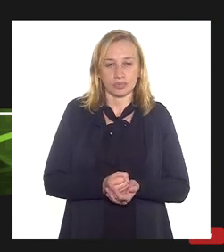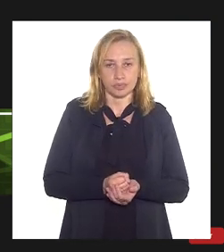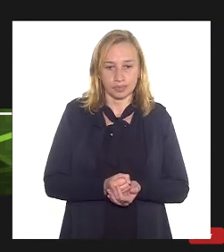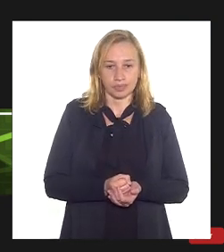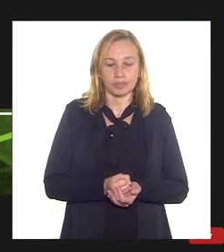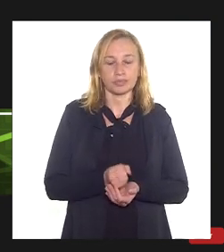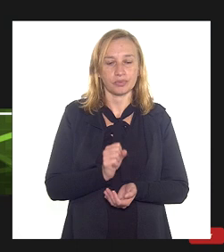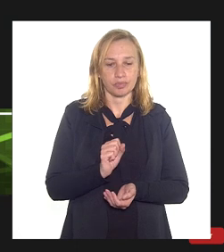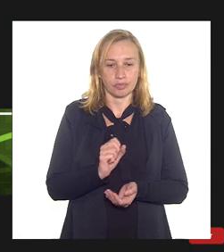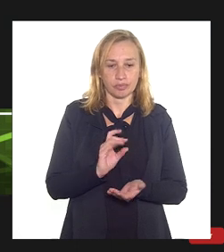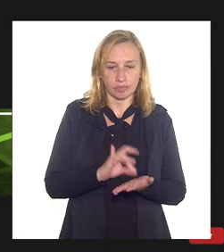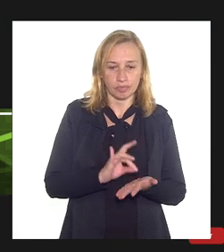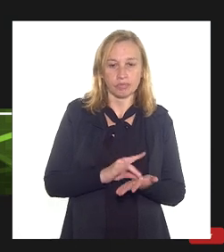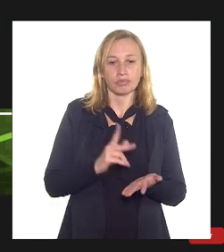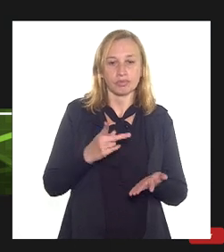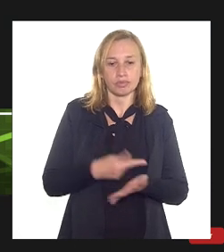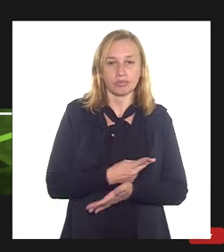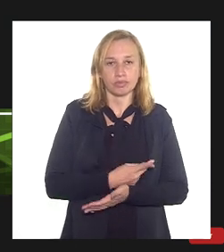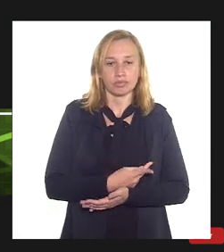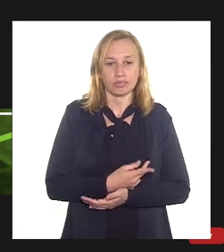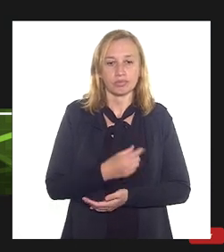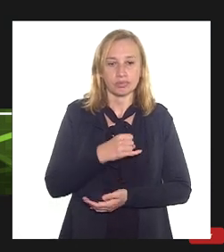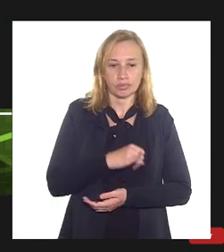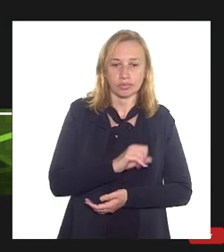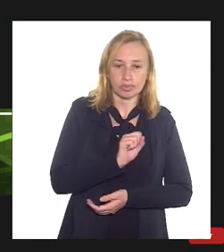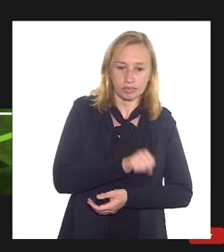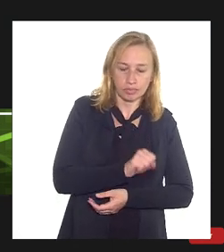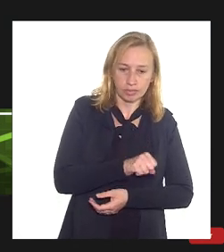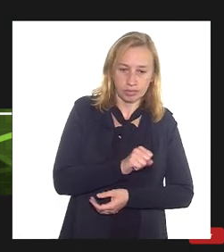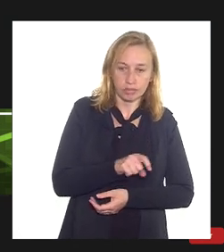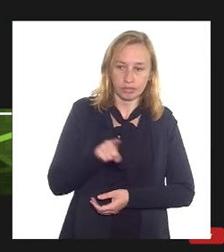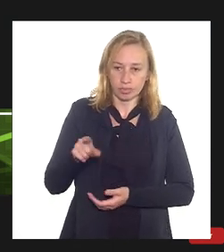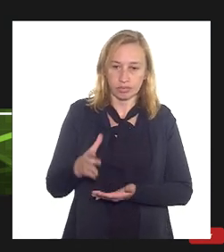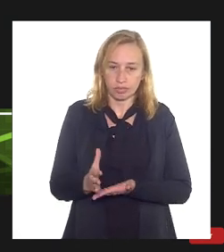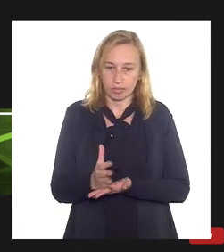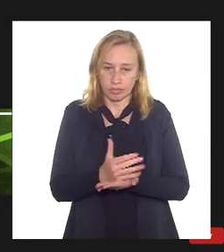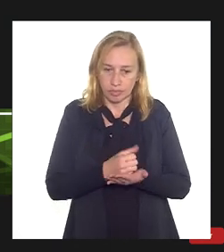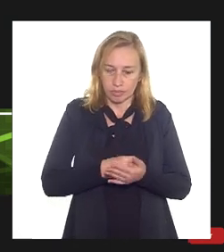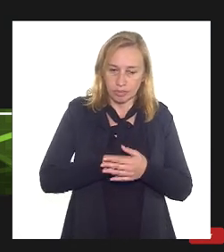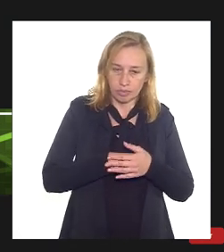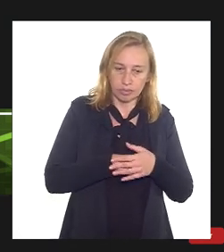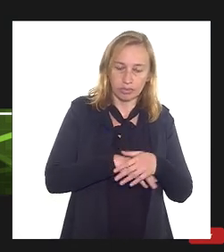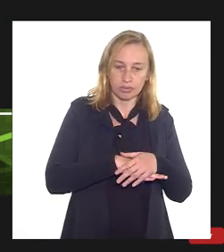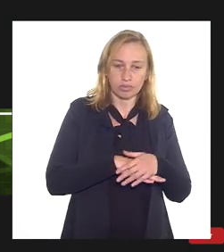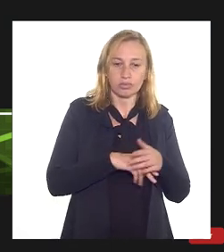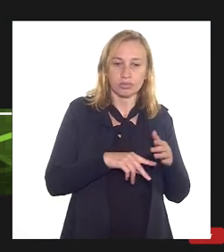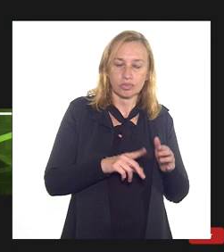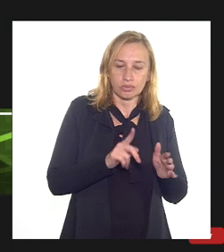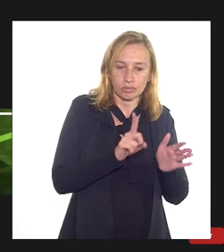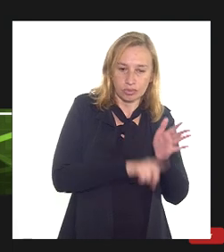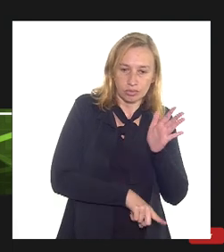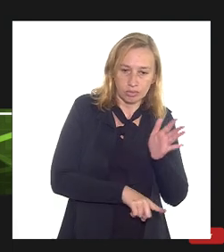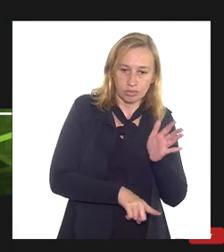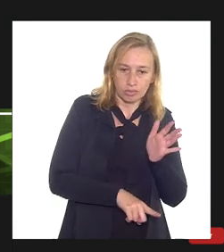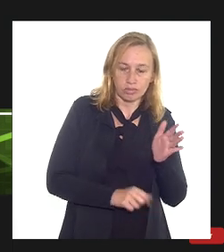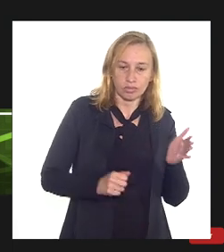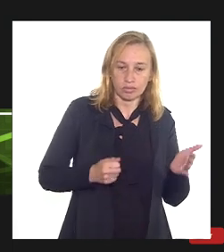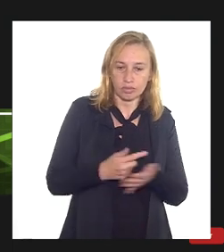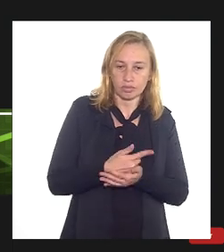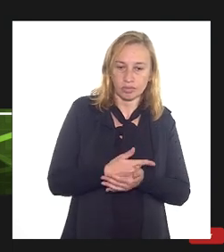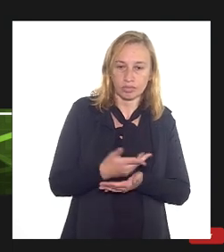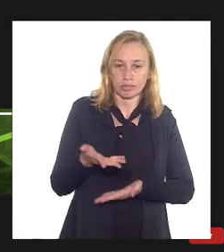afrentamento e, em caso positivo, se este superfatoramento impactou na redução do pagamento das